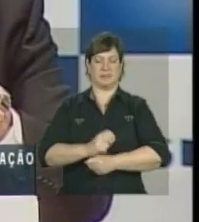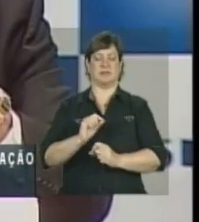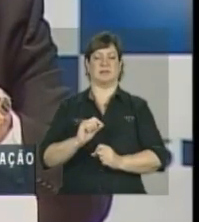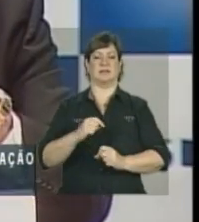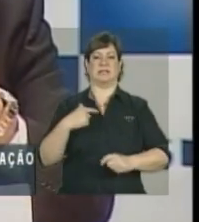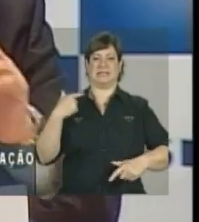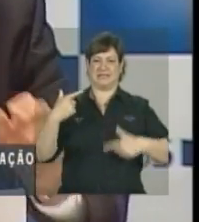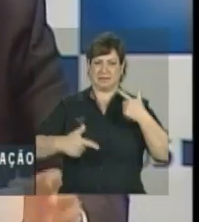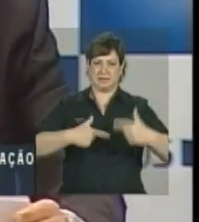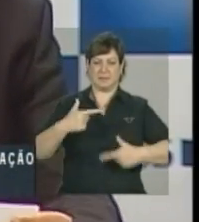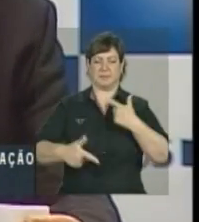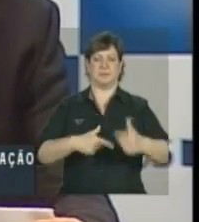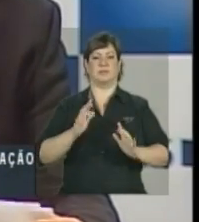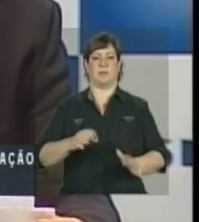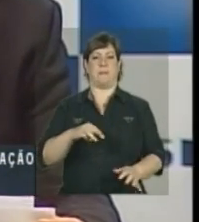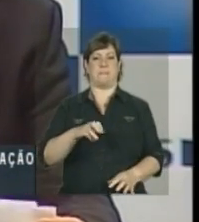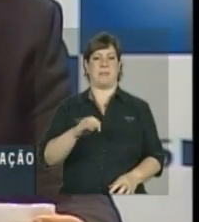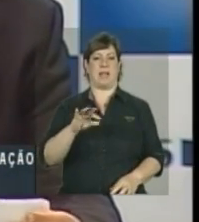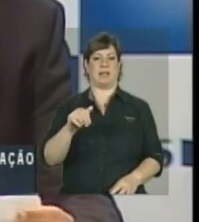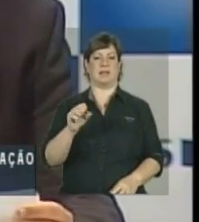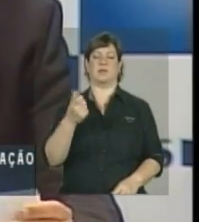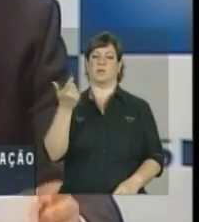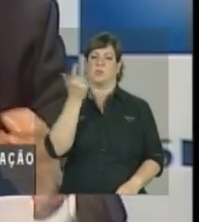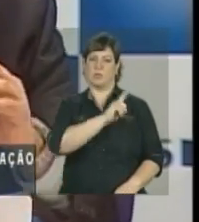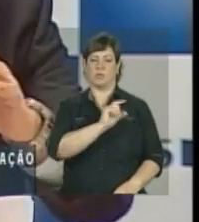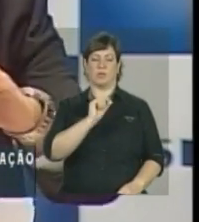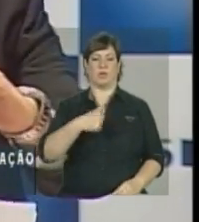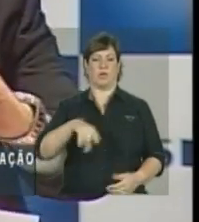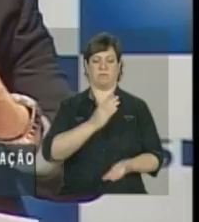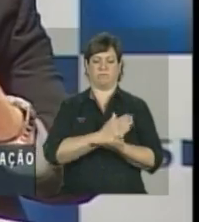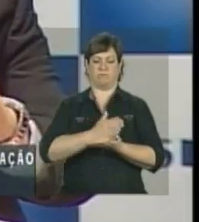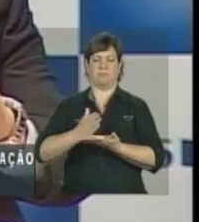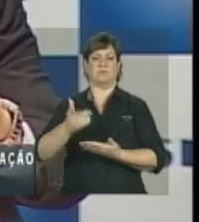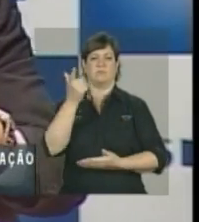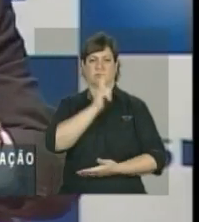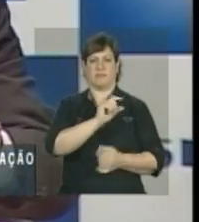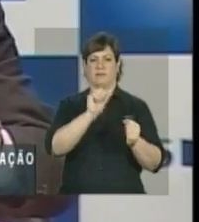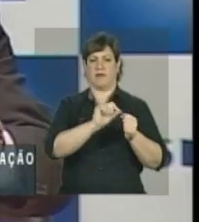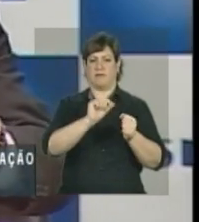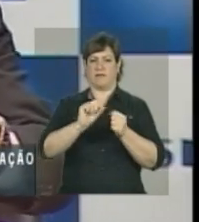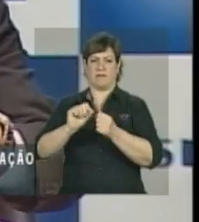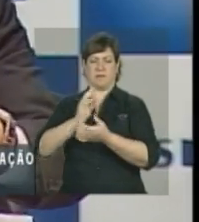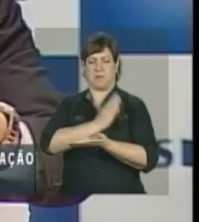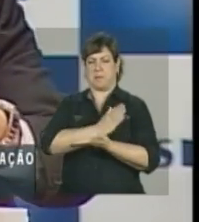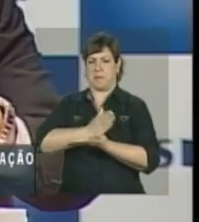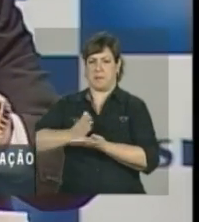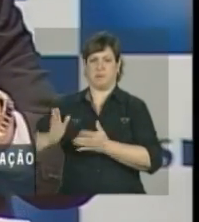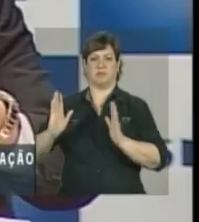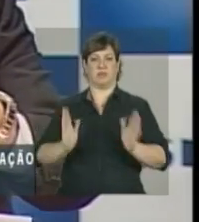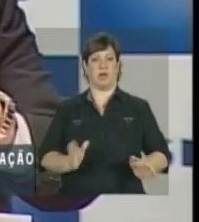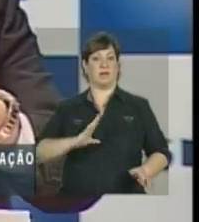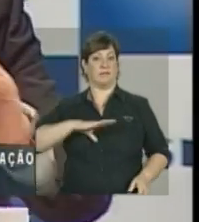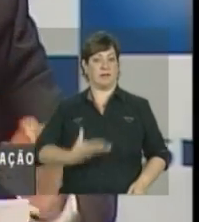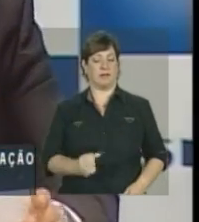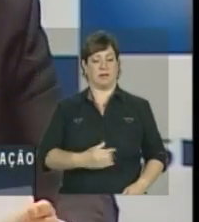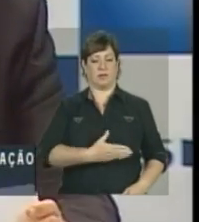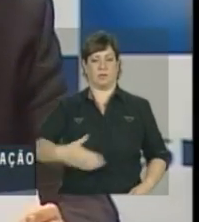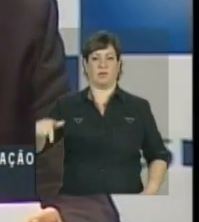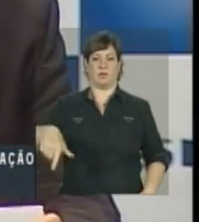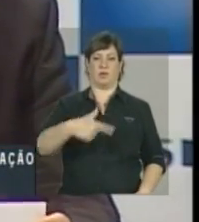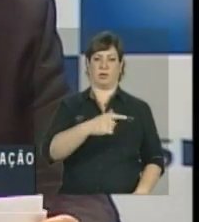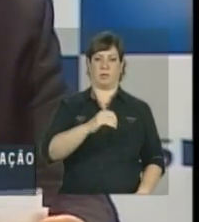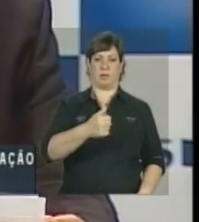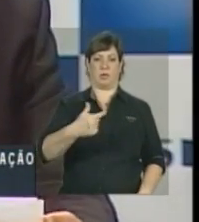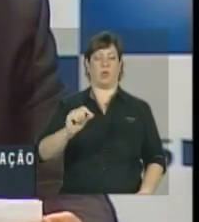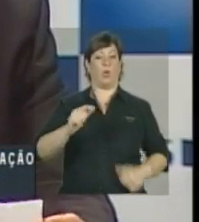Alcançamos um conjunto de metas que tínhamos estabelecido e, sobretudo, pelos desafios que nós temos para esse próximo